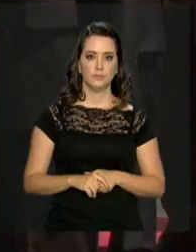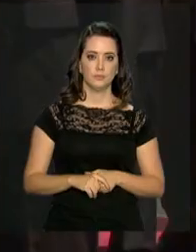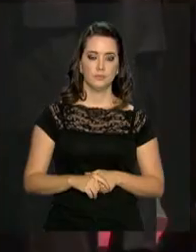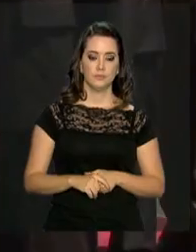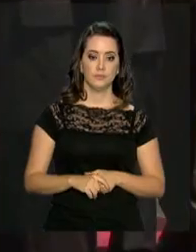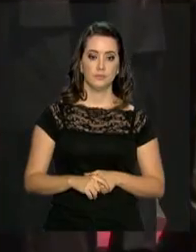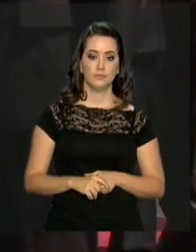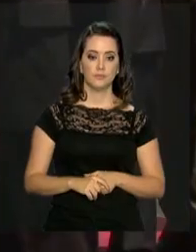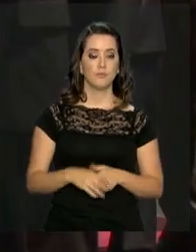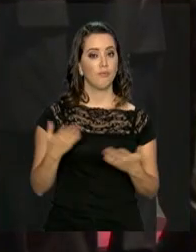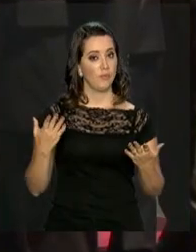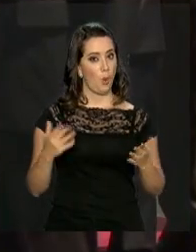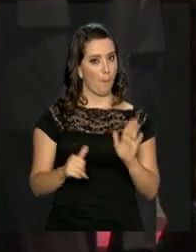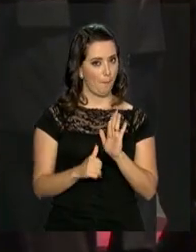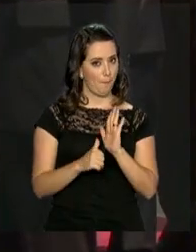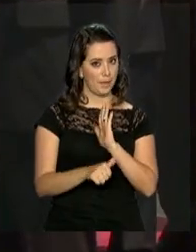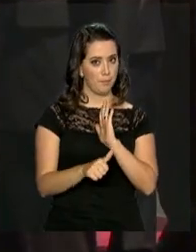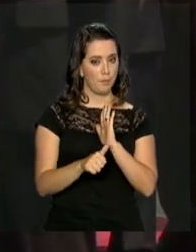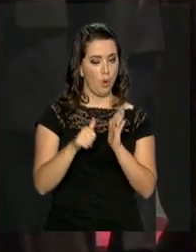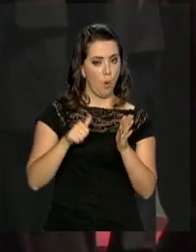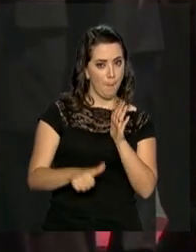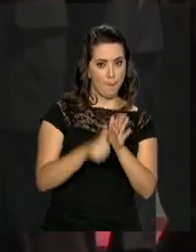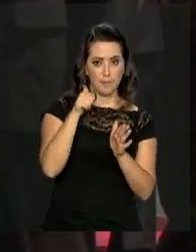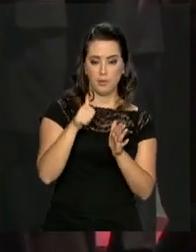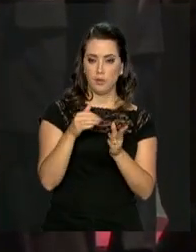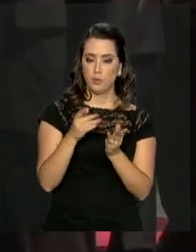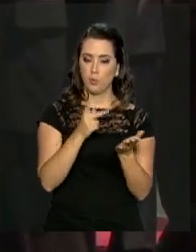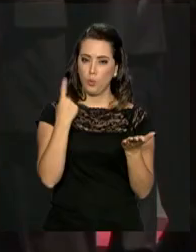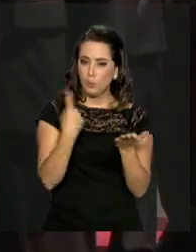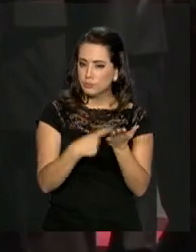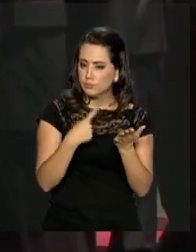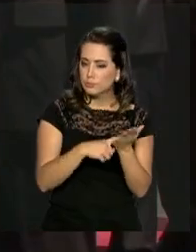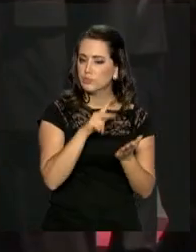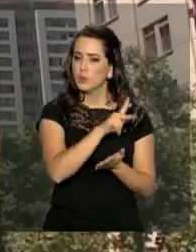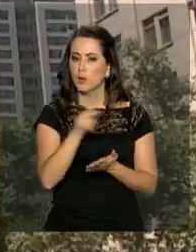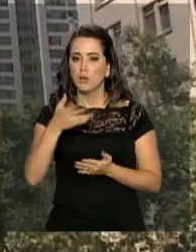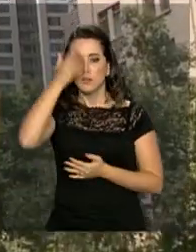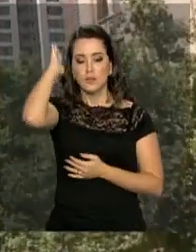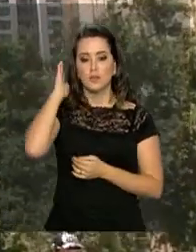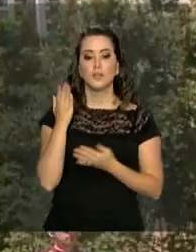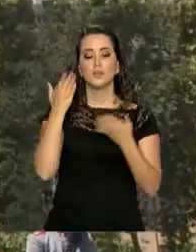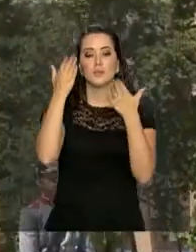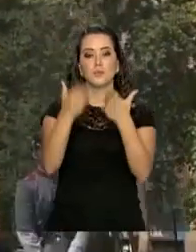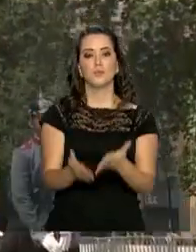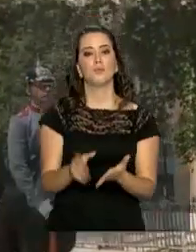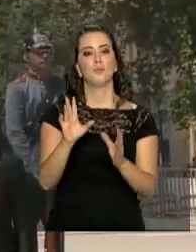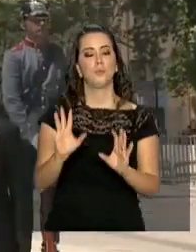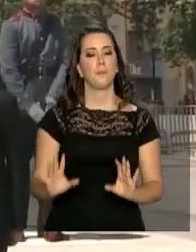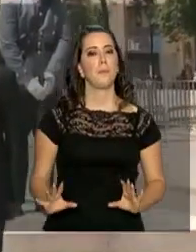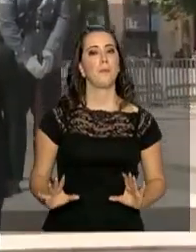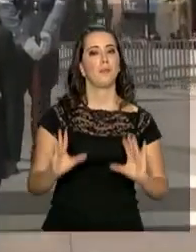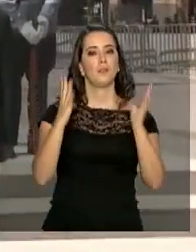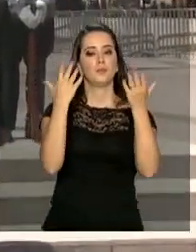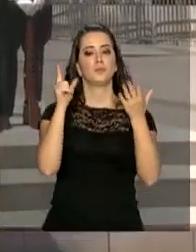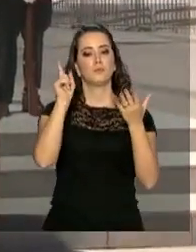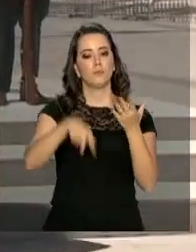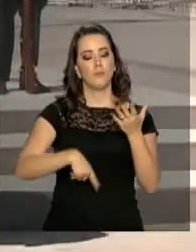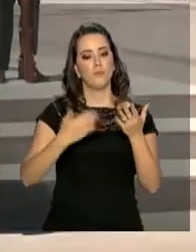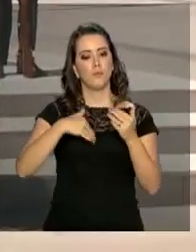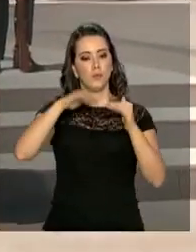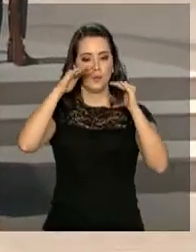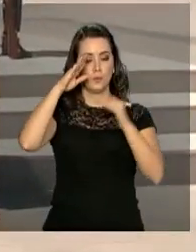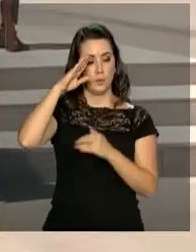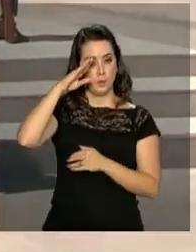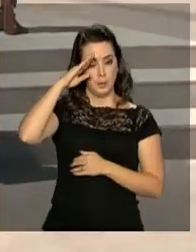O primeiro compromisso da visita oficial do presidente Michel Temer ao Chile foi participar de uma cerimônia em homenagem ao